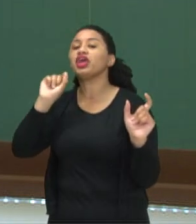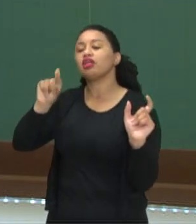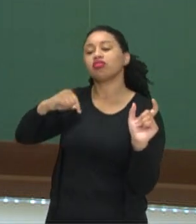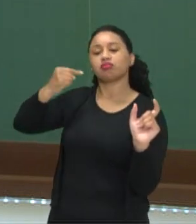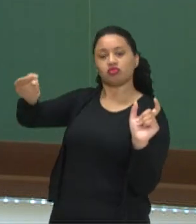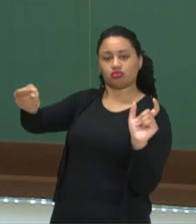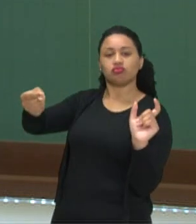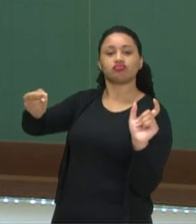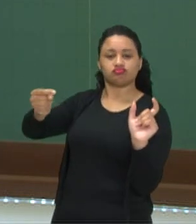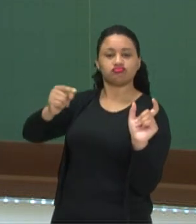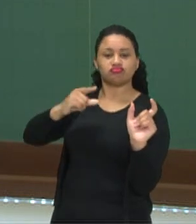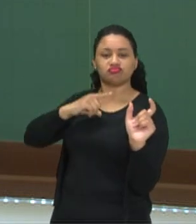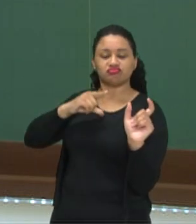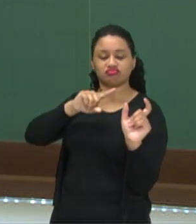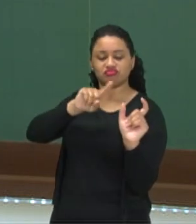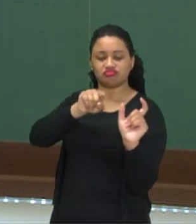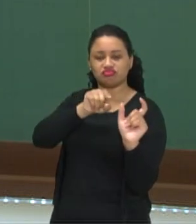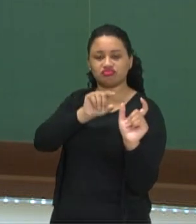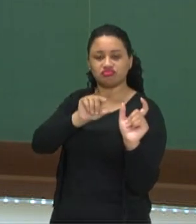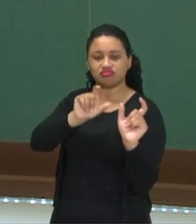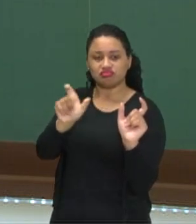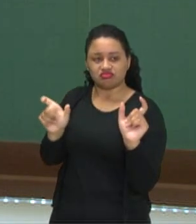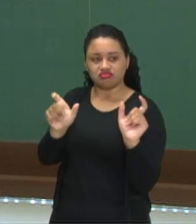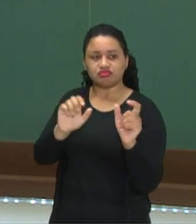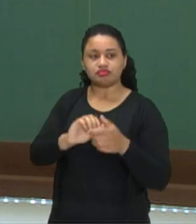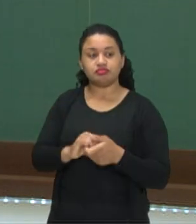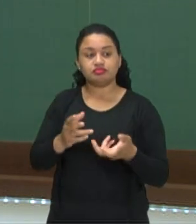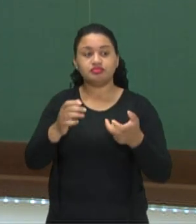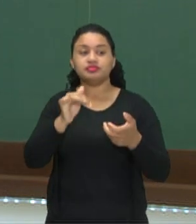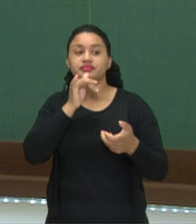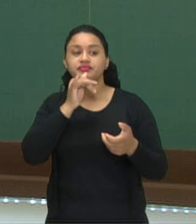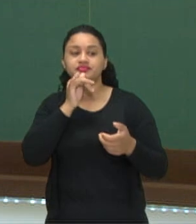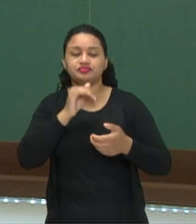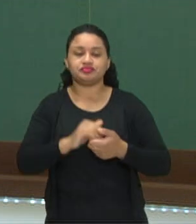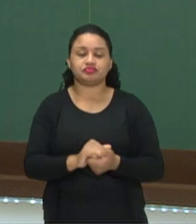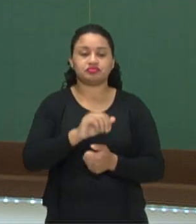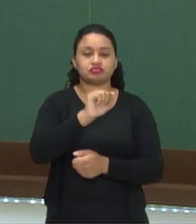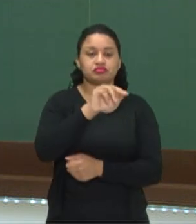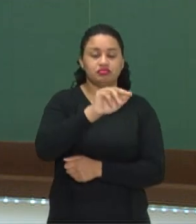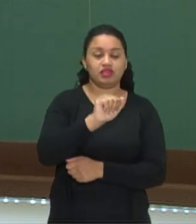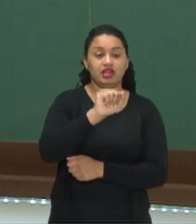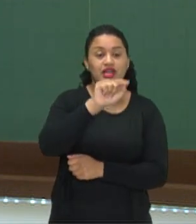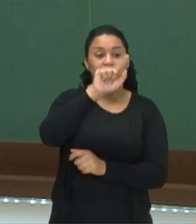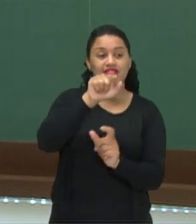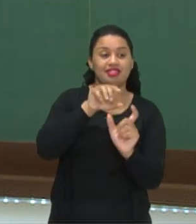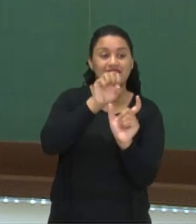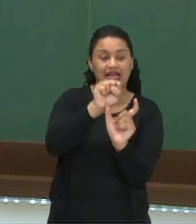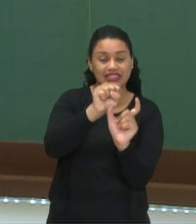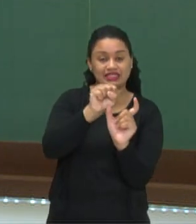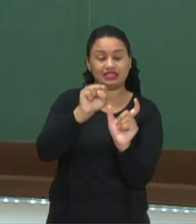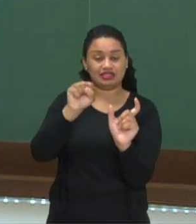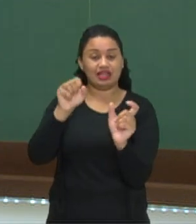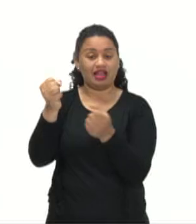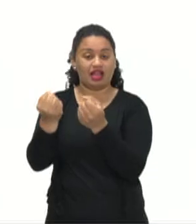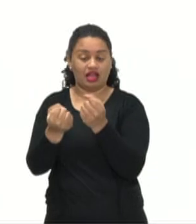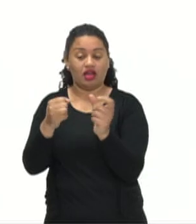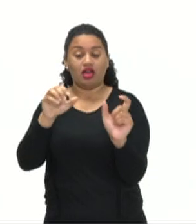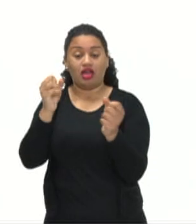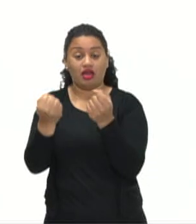Fiesse. Observe aqui esses exemplos. Ana's car, o carro da Ana,